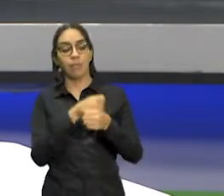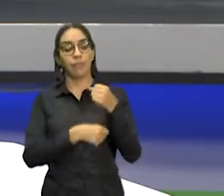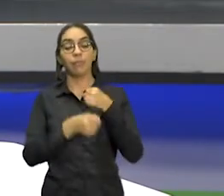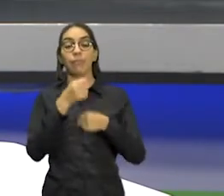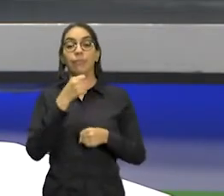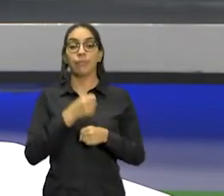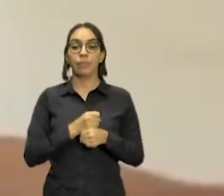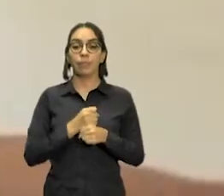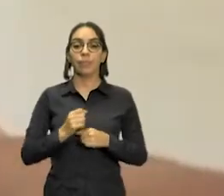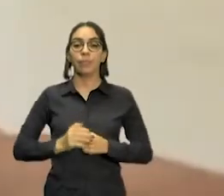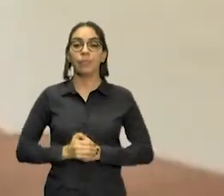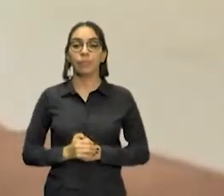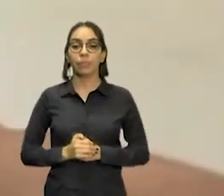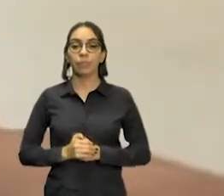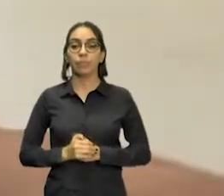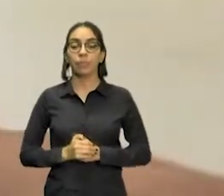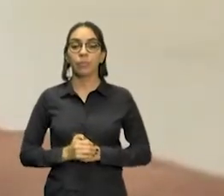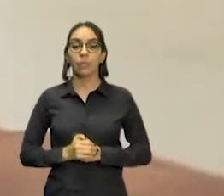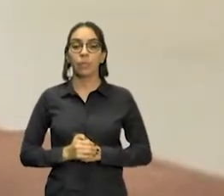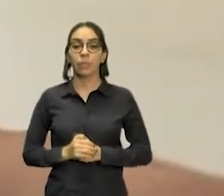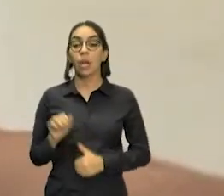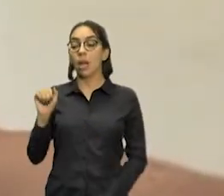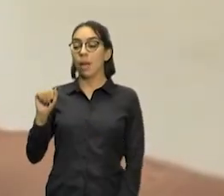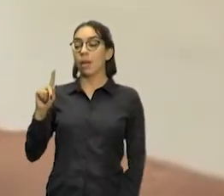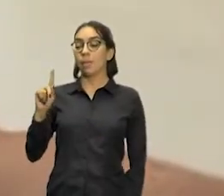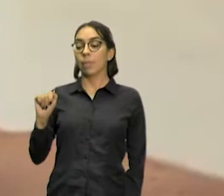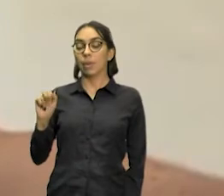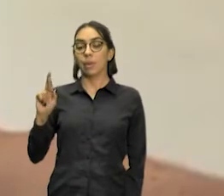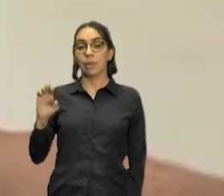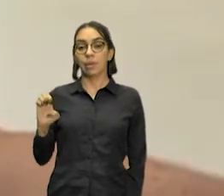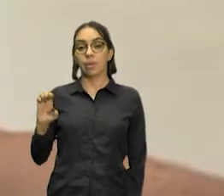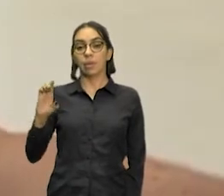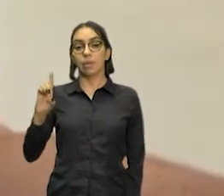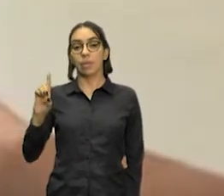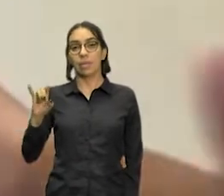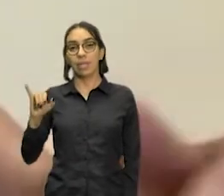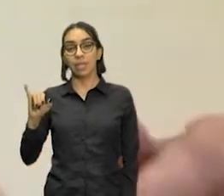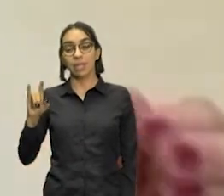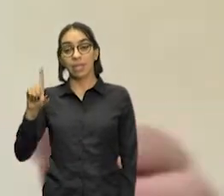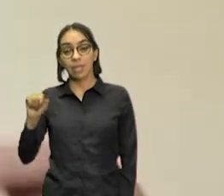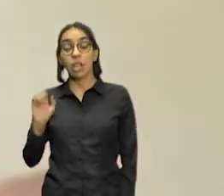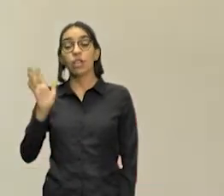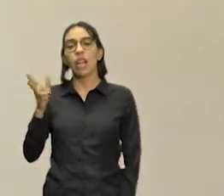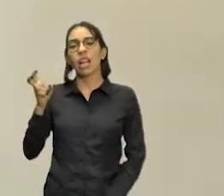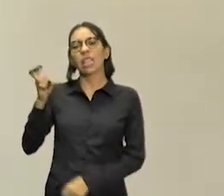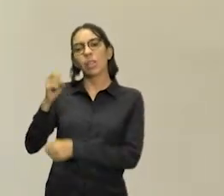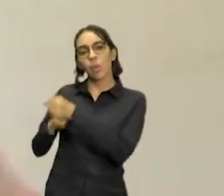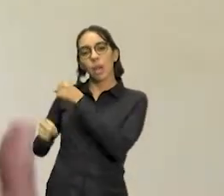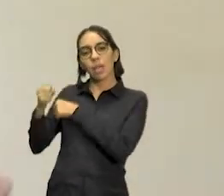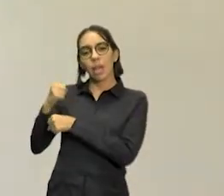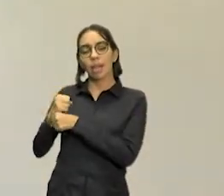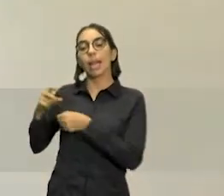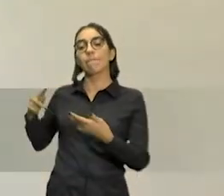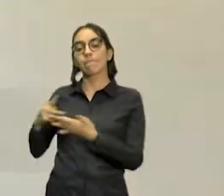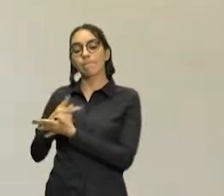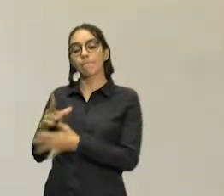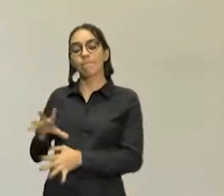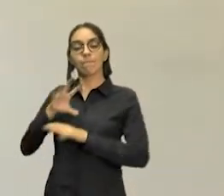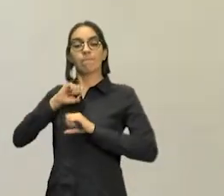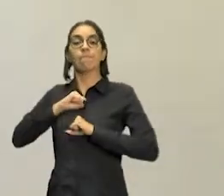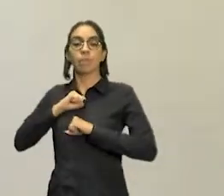mesmo período. Aparecida foi vítima da chikungunha há quase cinco anos. Na época, precisou ser